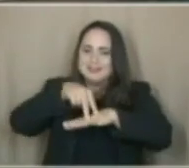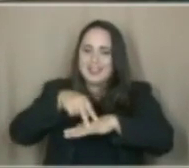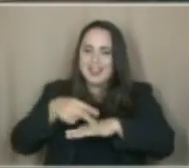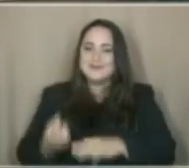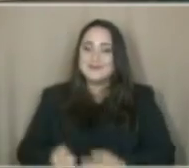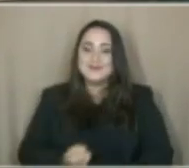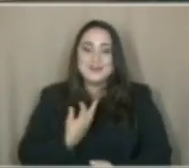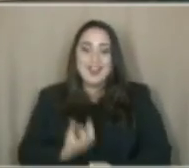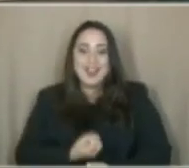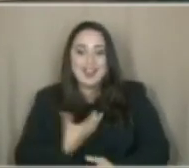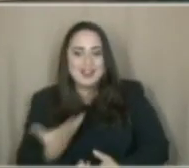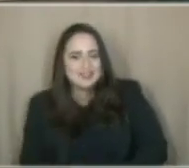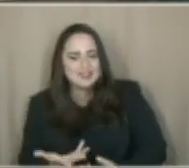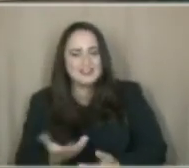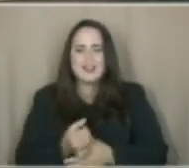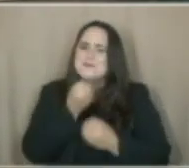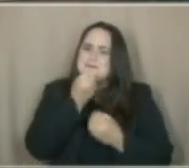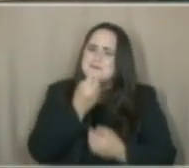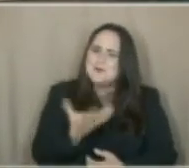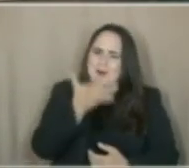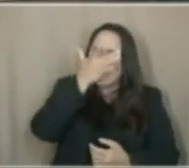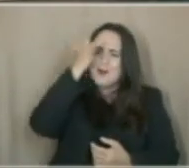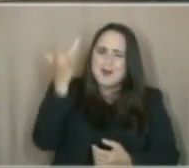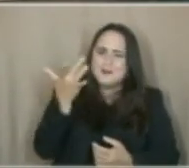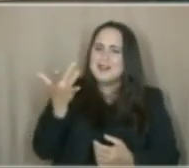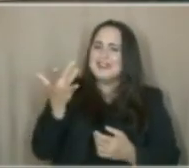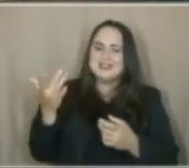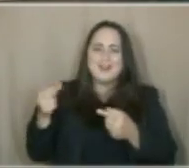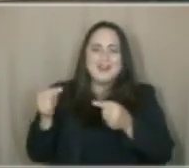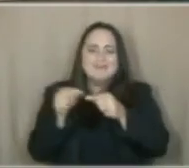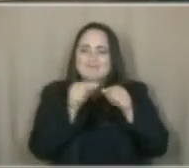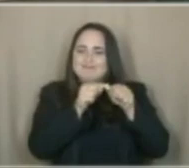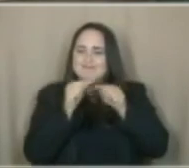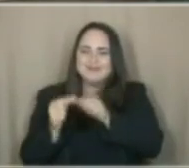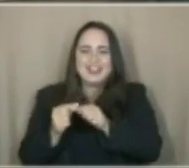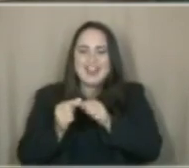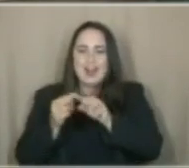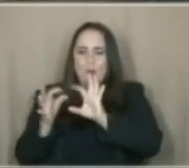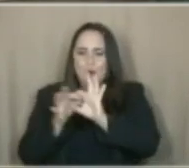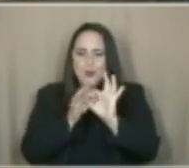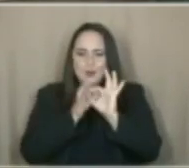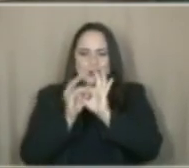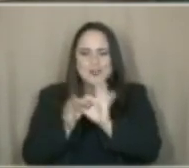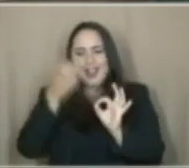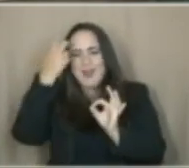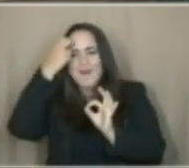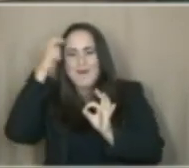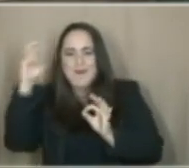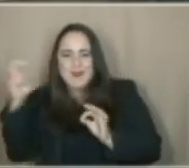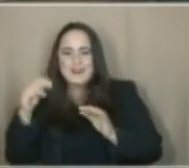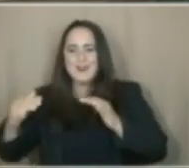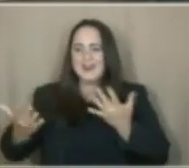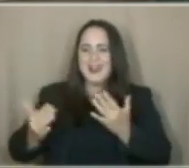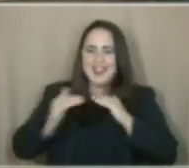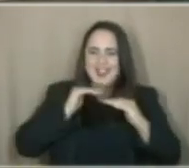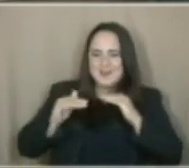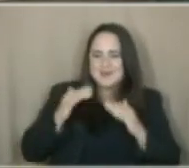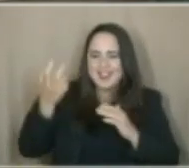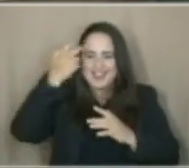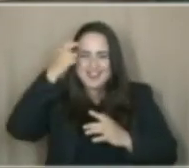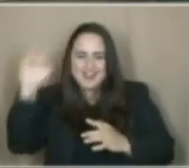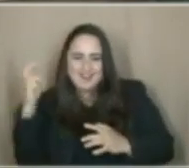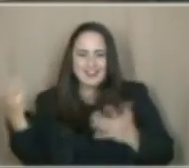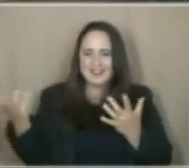você ver os jovens da periferia unidos na cultura hip-hop. A cultura de arte urbana,